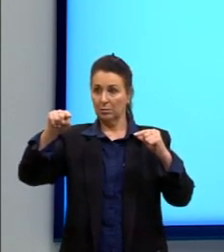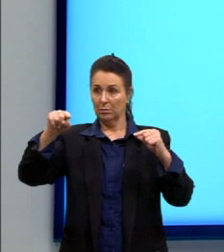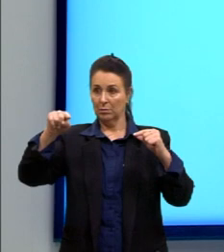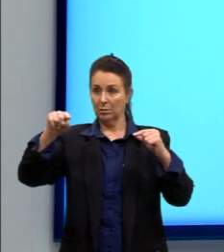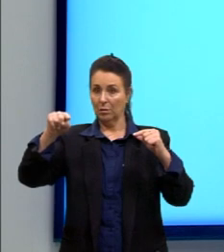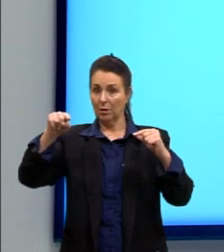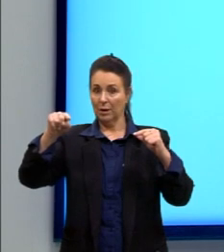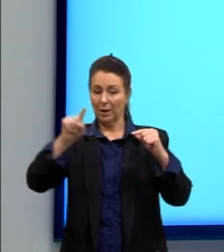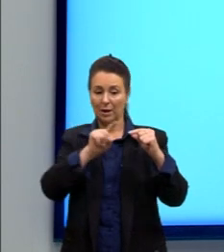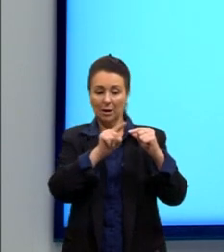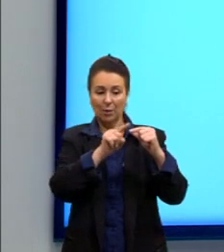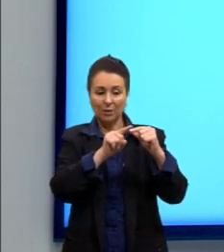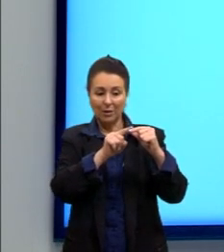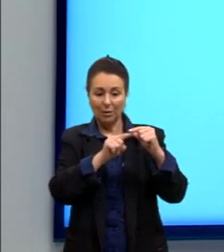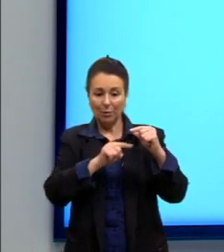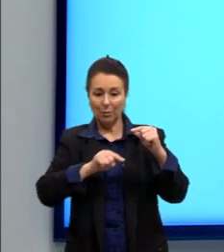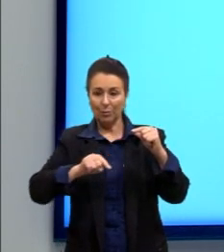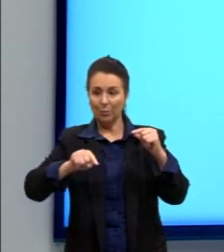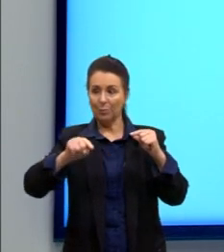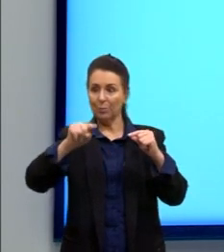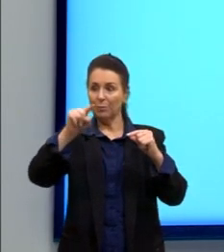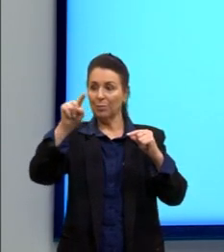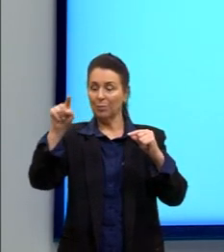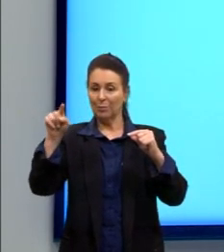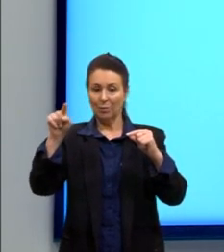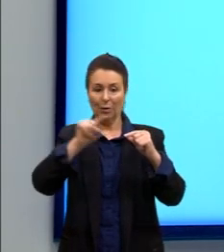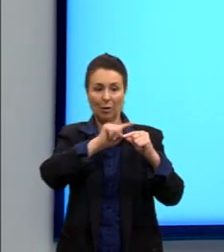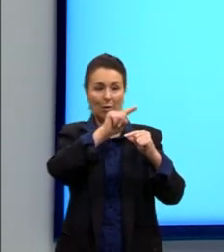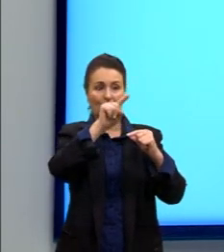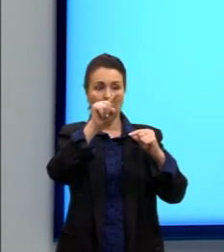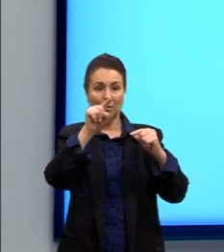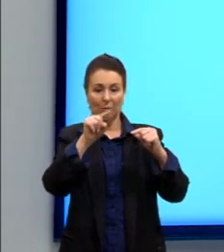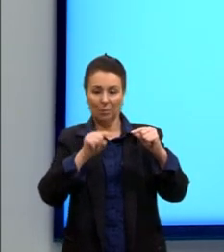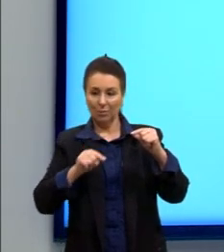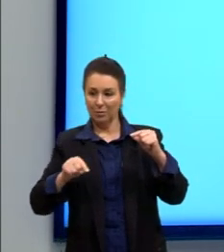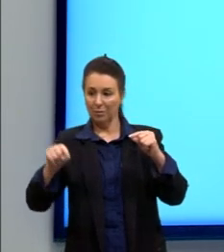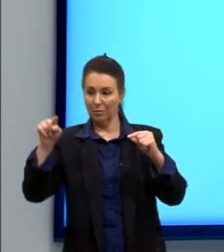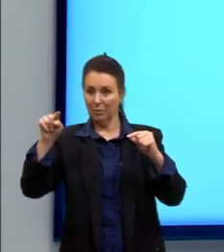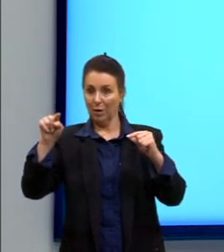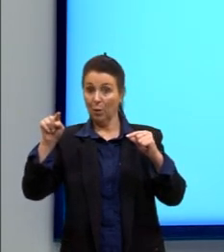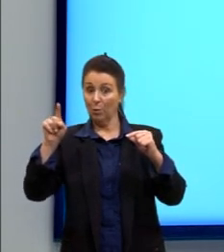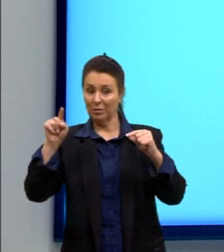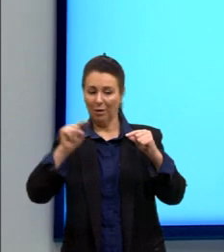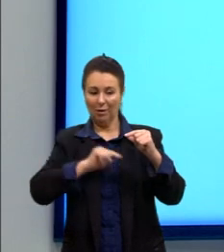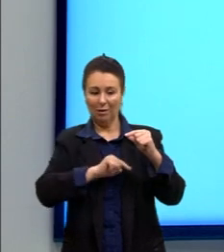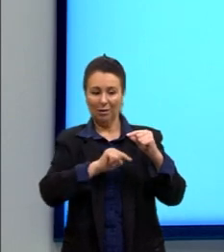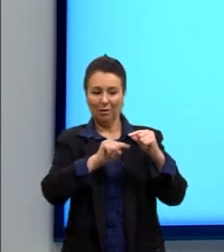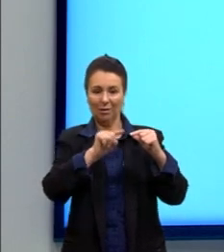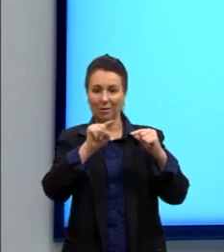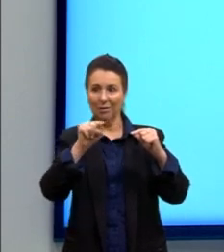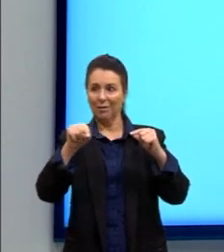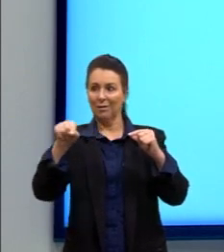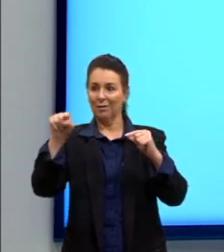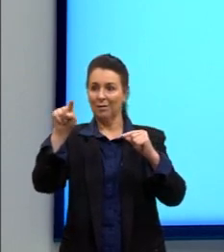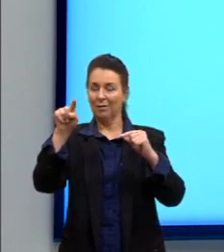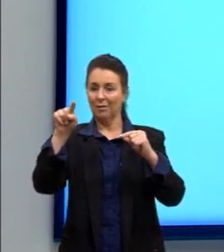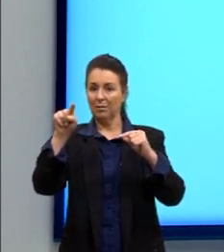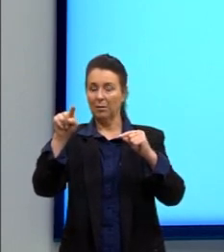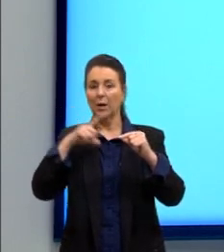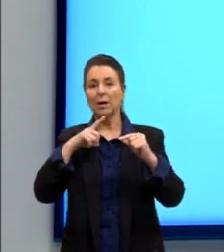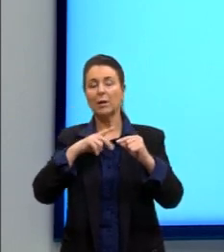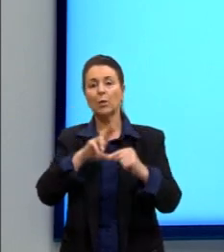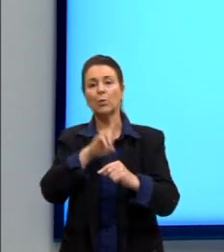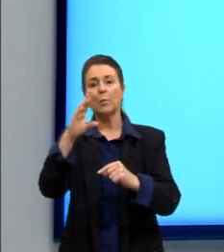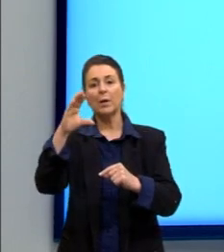Essa aqui é o contrário. Ela começa aqui embaixo e vai subir. E aqui a gente vai ter o quê? Um cancelamento.